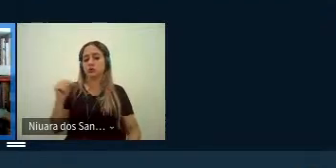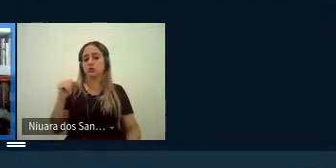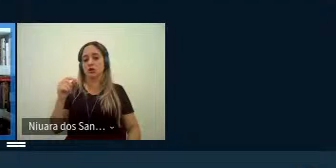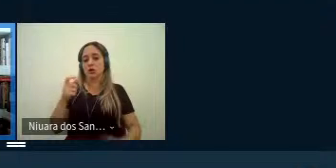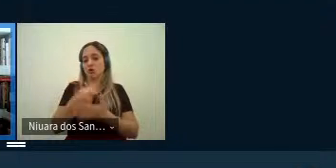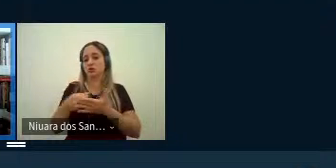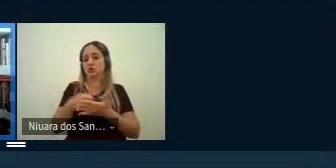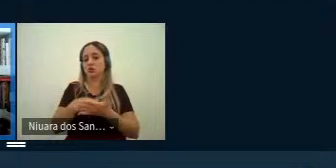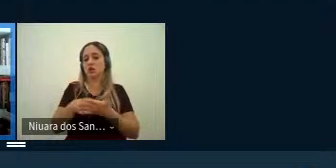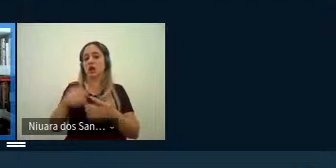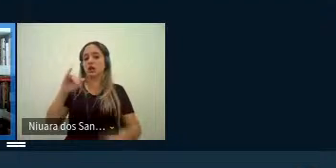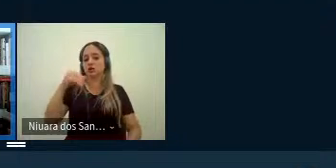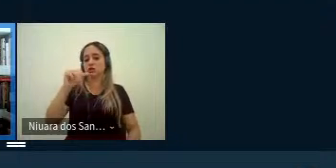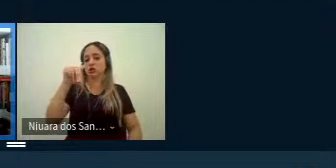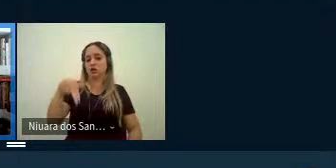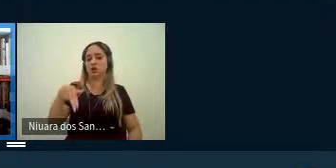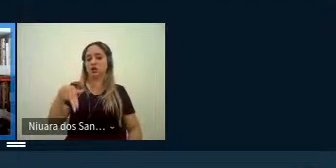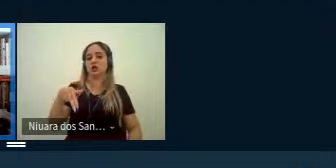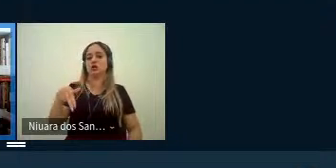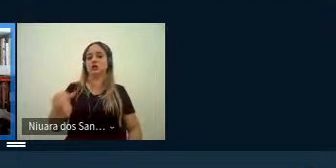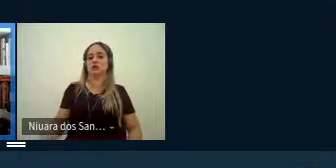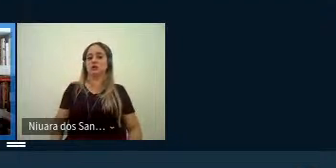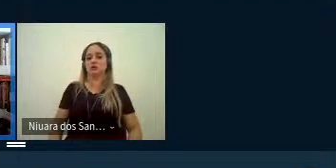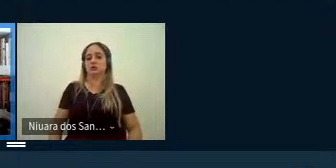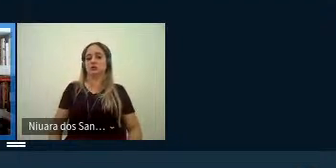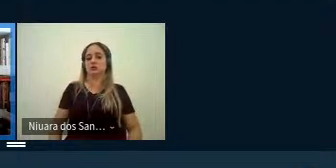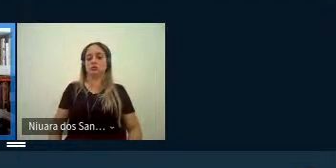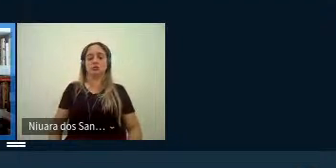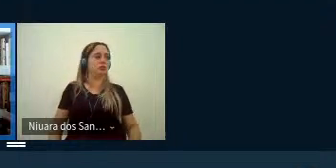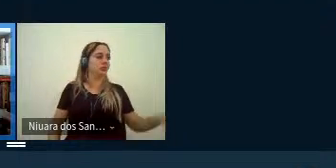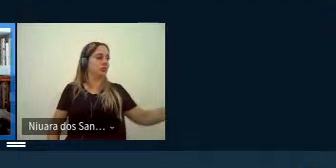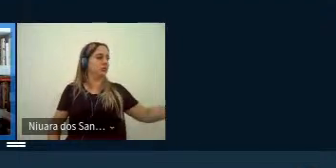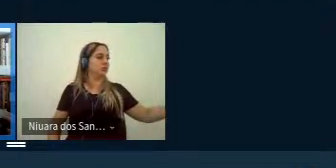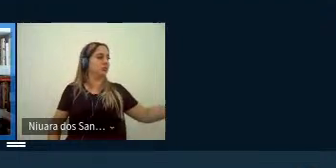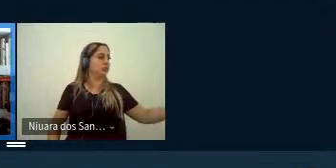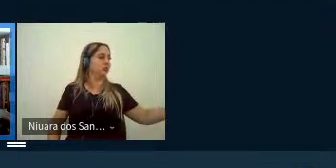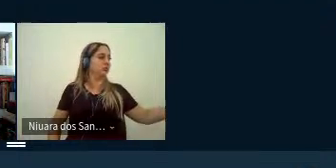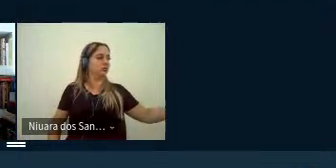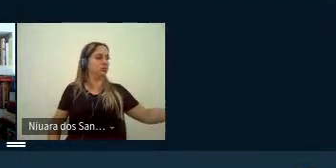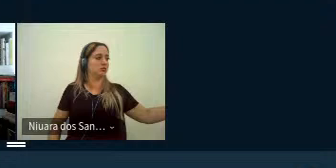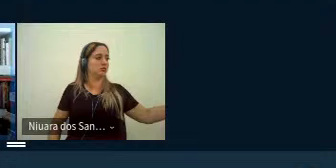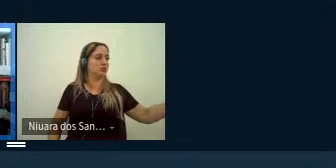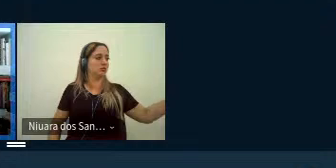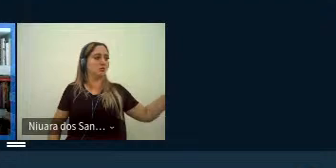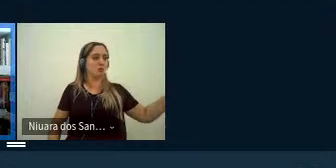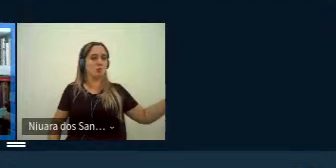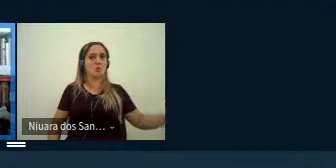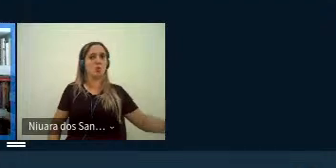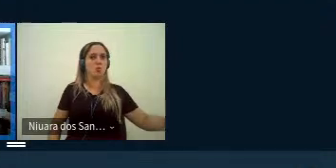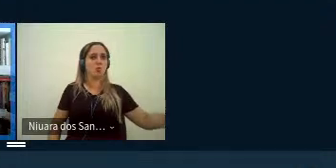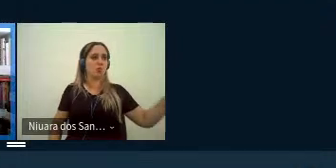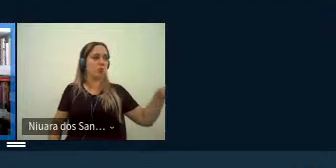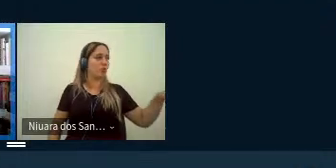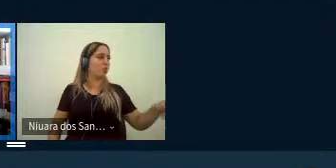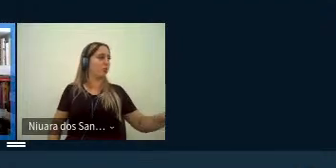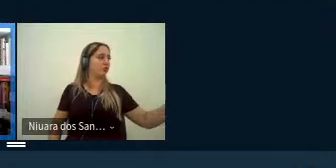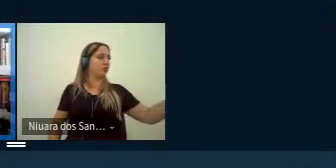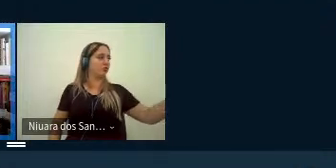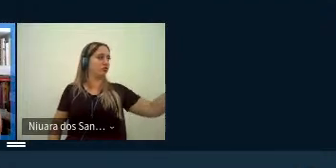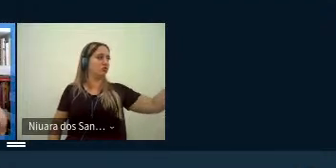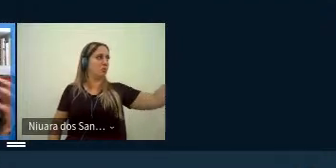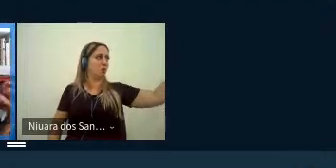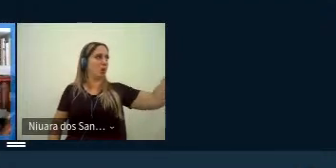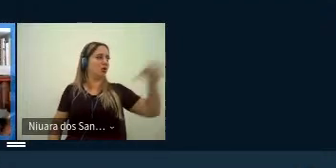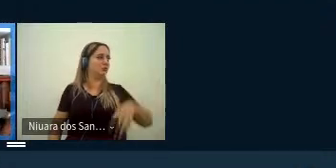Genet né é um escritor aí que inclusive ele o Jean Paul Sartre né ele